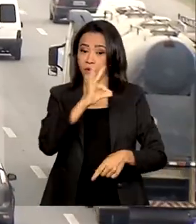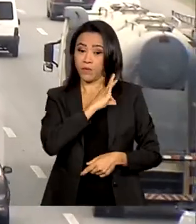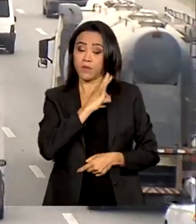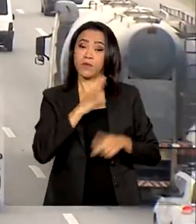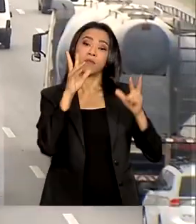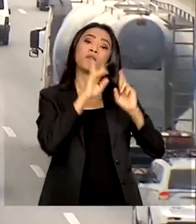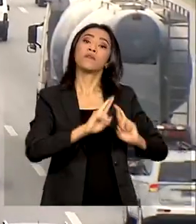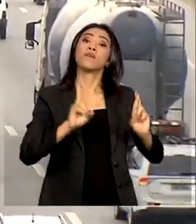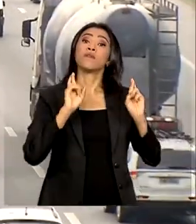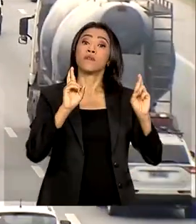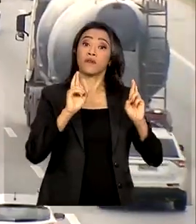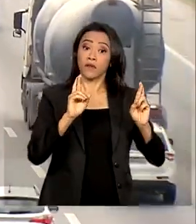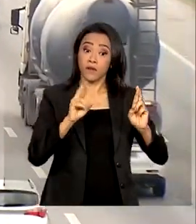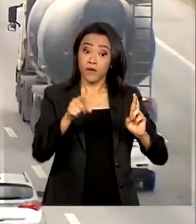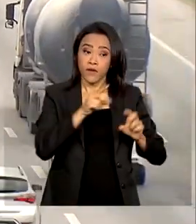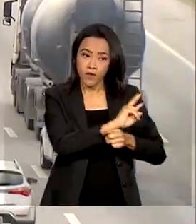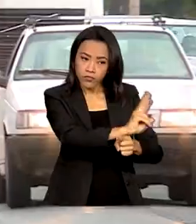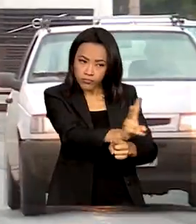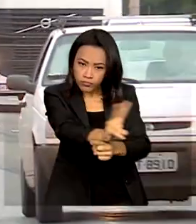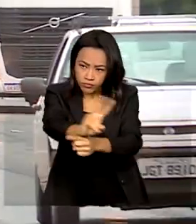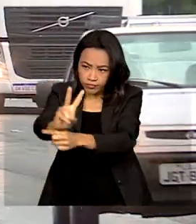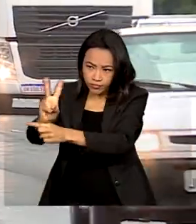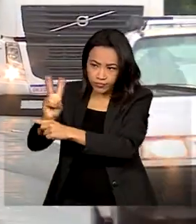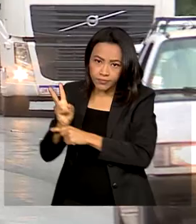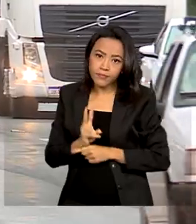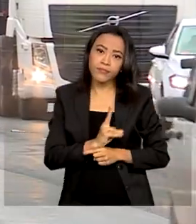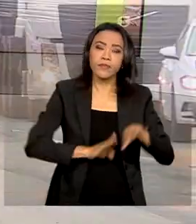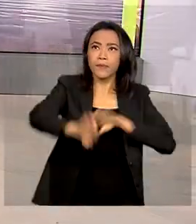fiscalização nas rodovias de todo o país.